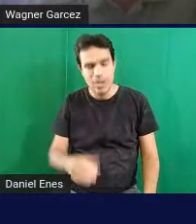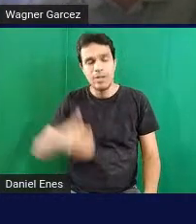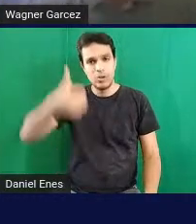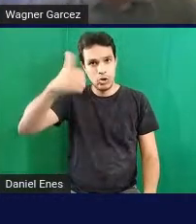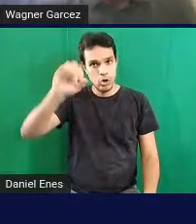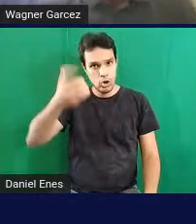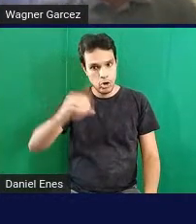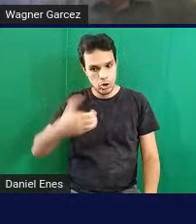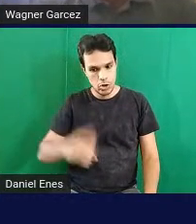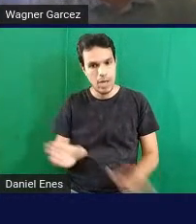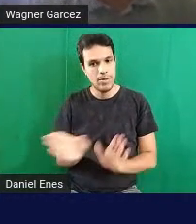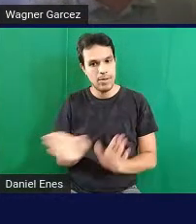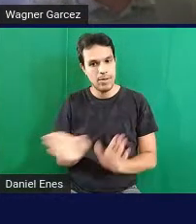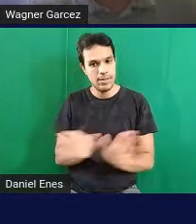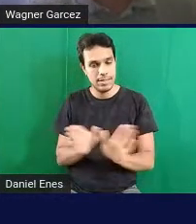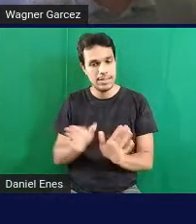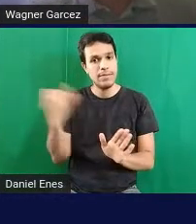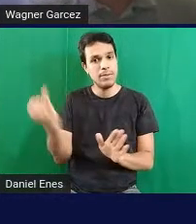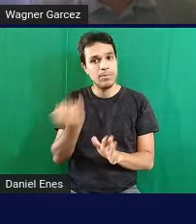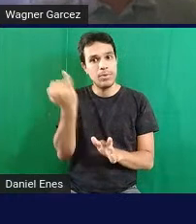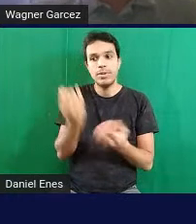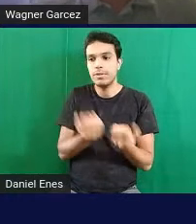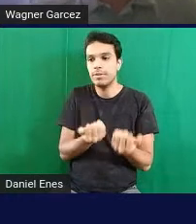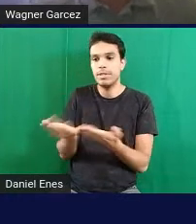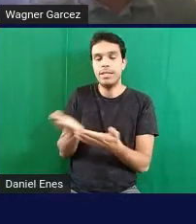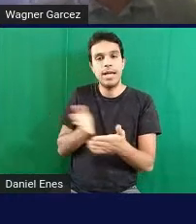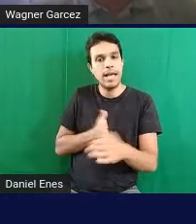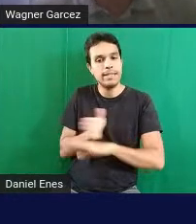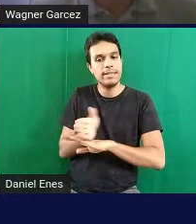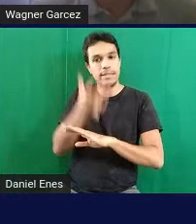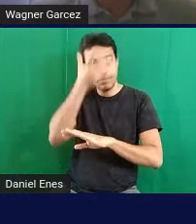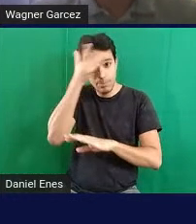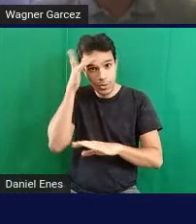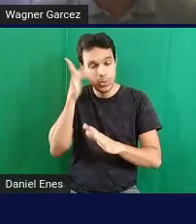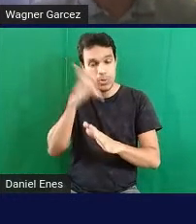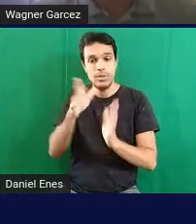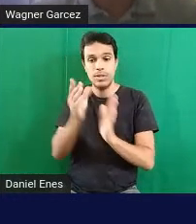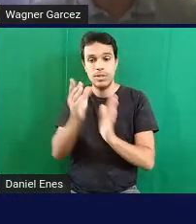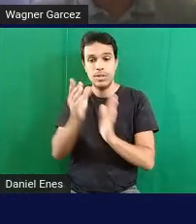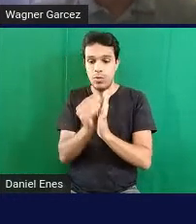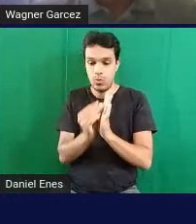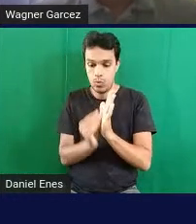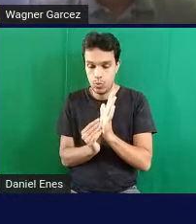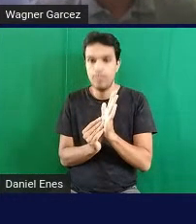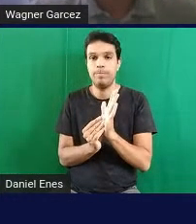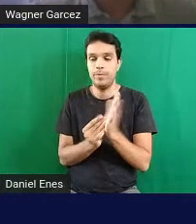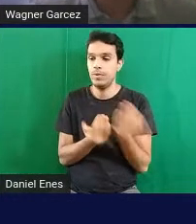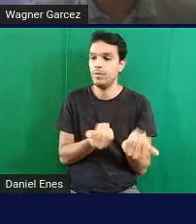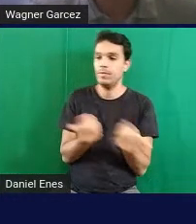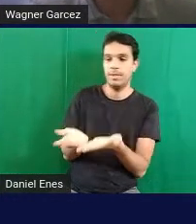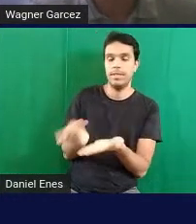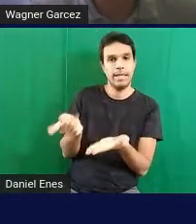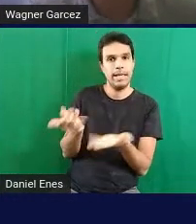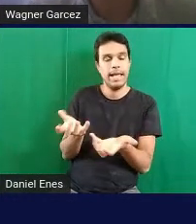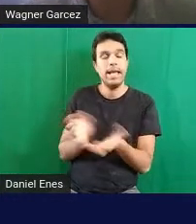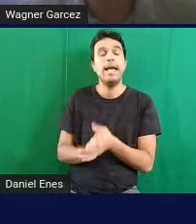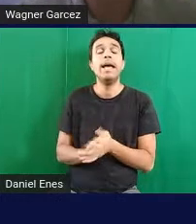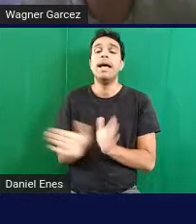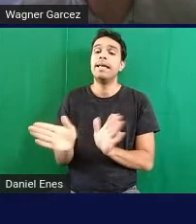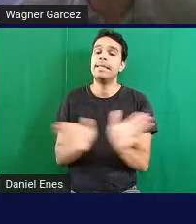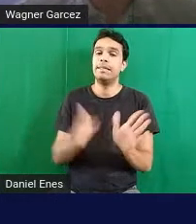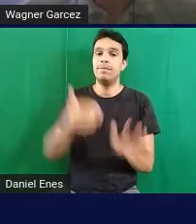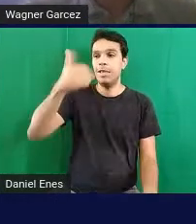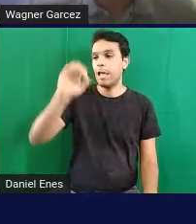importante para que você dê acesso àquela pessoa ao conteúdo que você quer trazer a ela. a acessibilidade digital